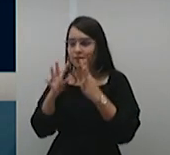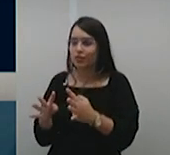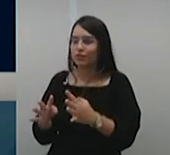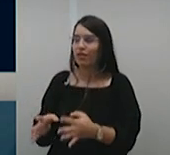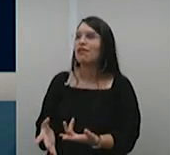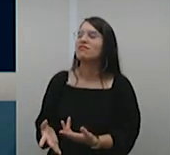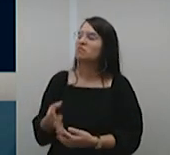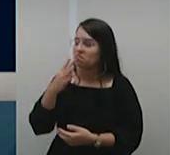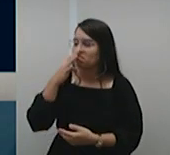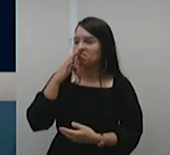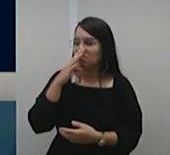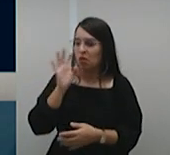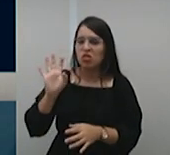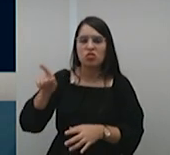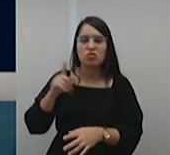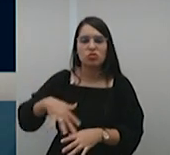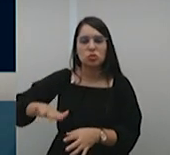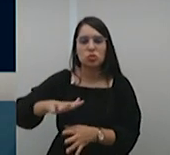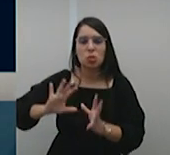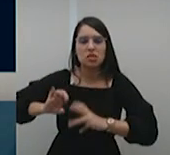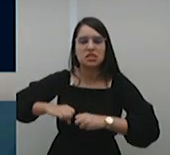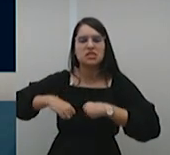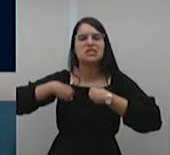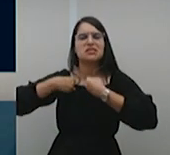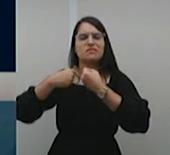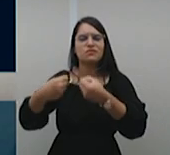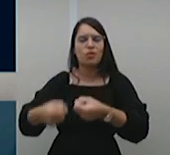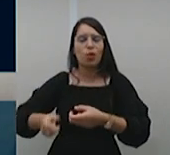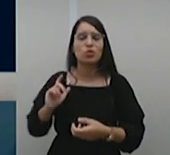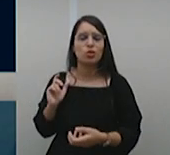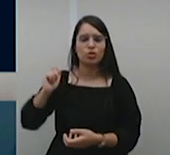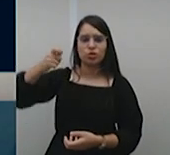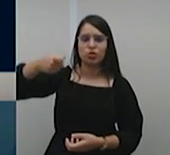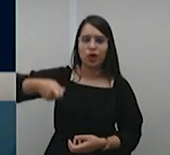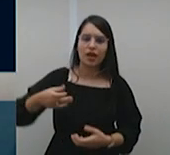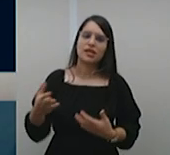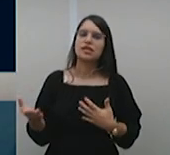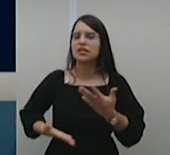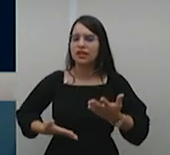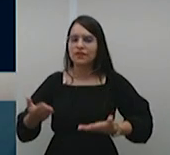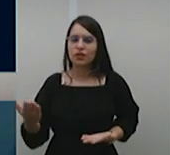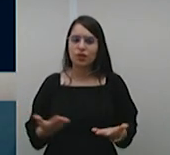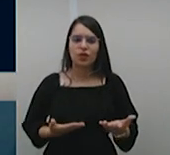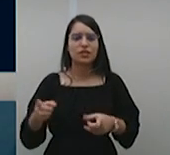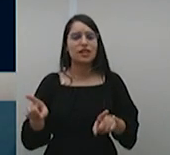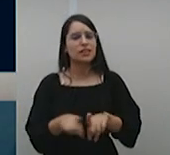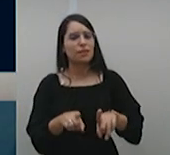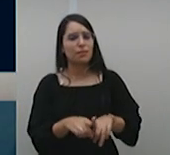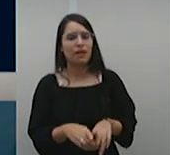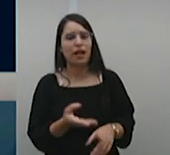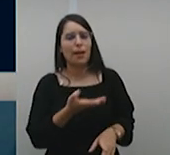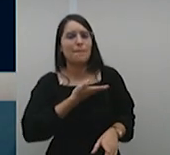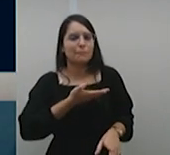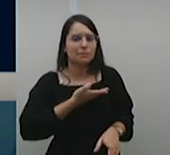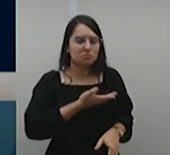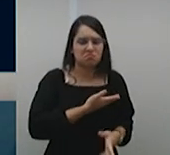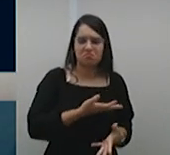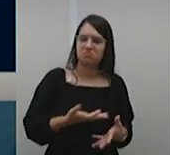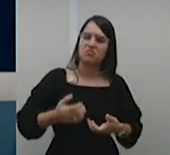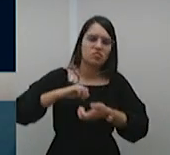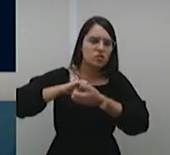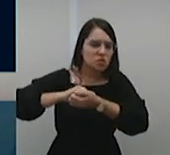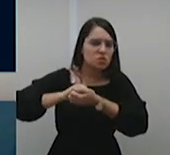de todos os colegas, juízes, servidores e colaboradores nesse semestre que